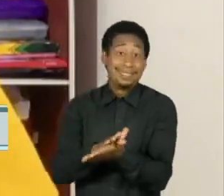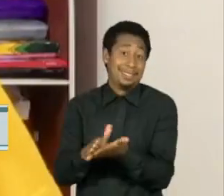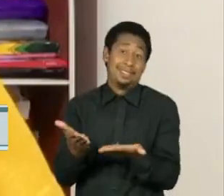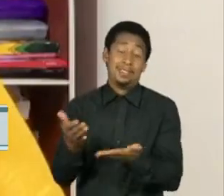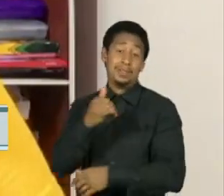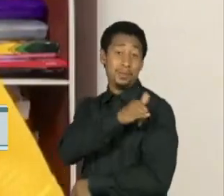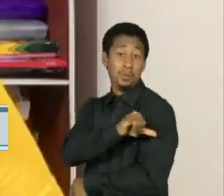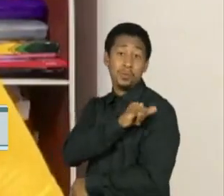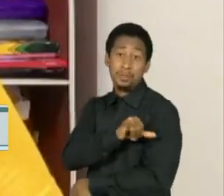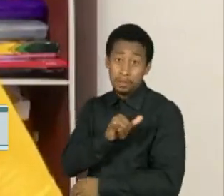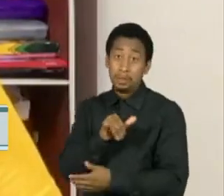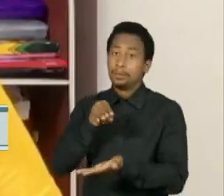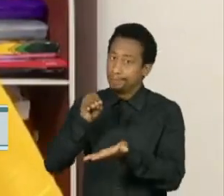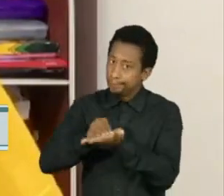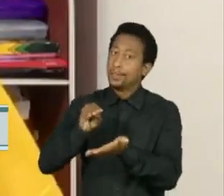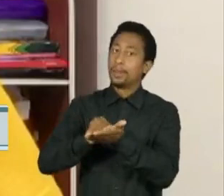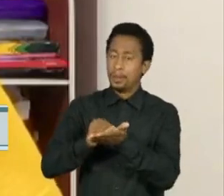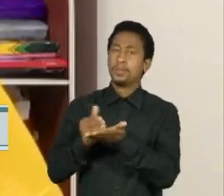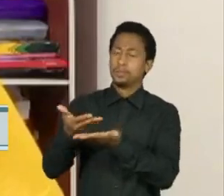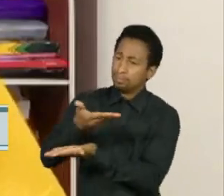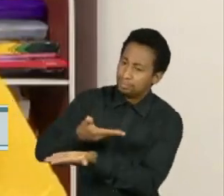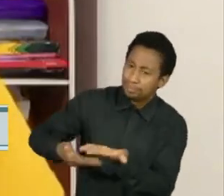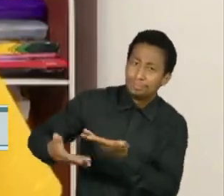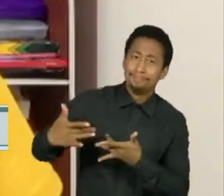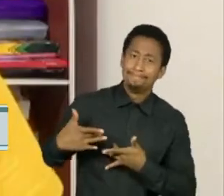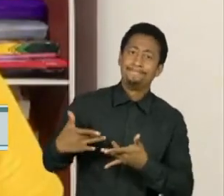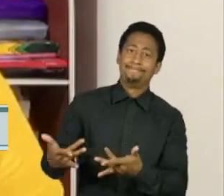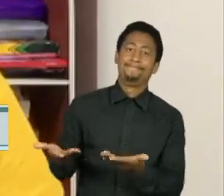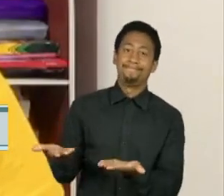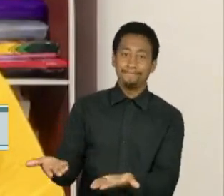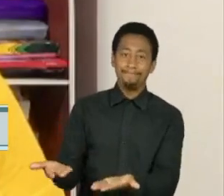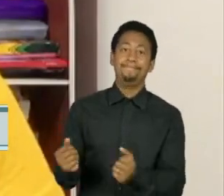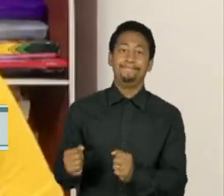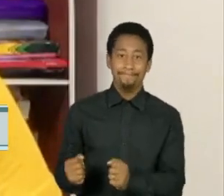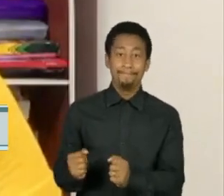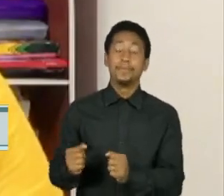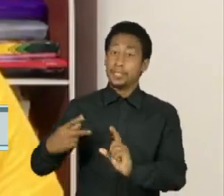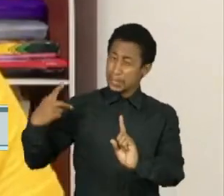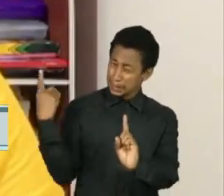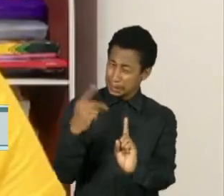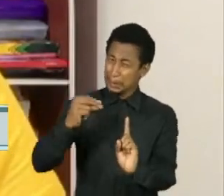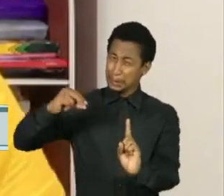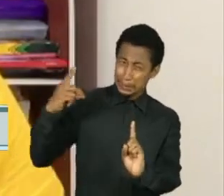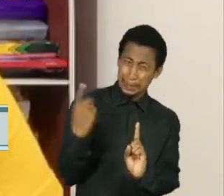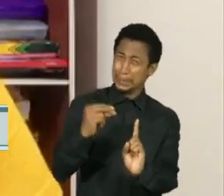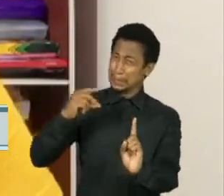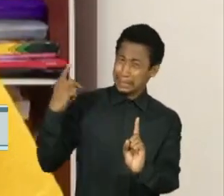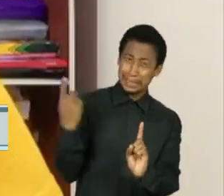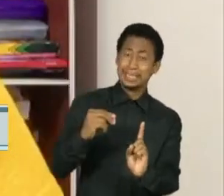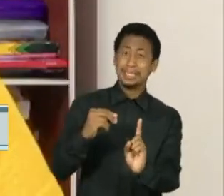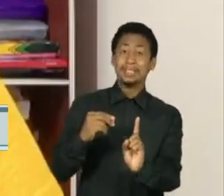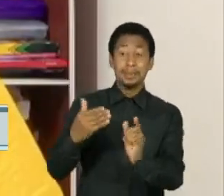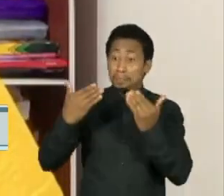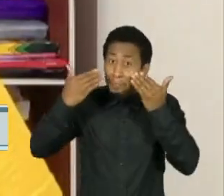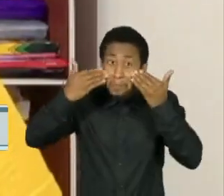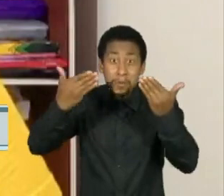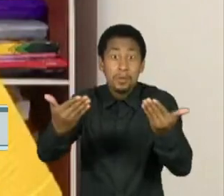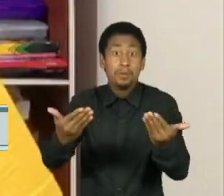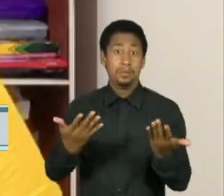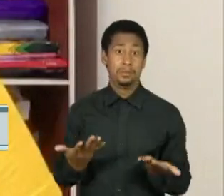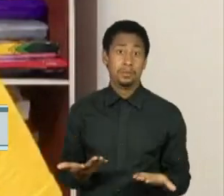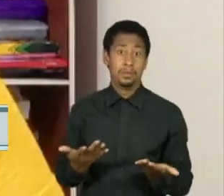marcado pela falta de solidariedade. Veja, aquele brutal assassinato foi no ambiente público, tinha gente